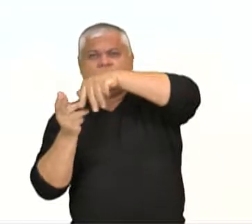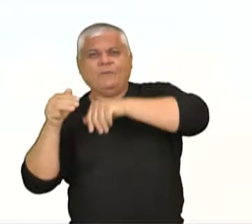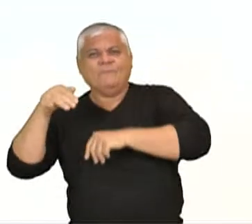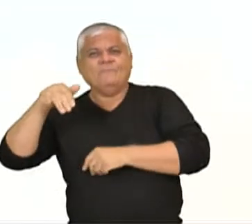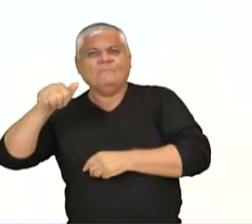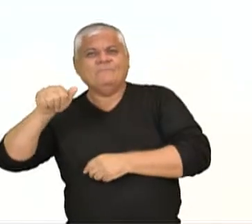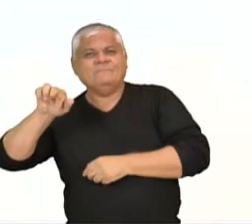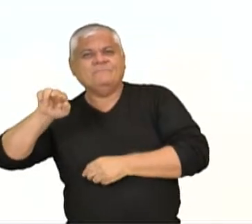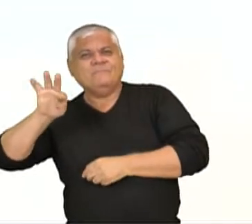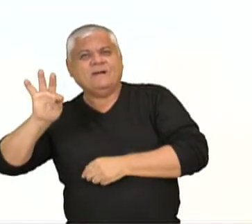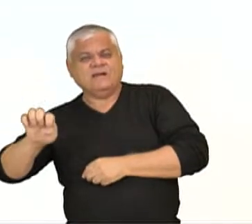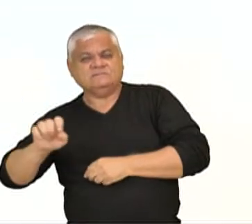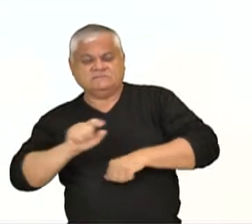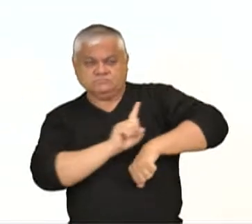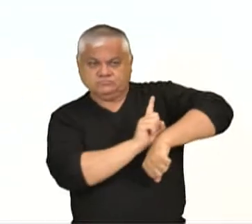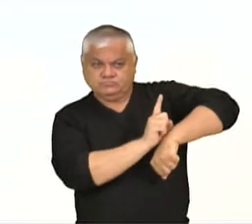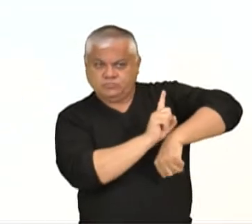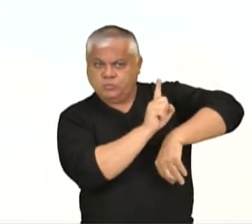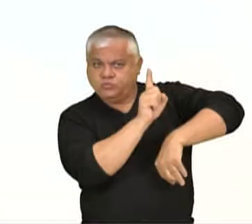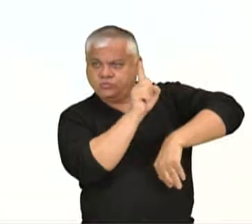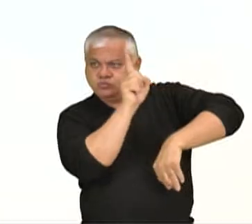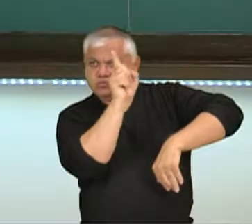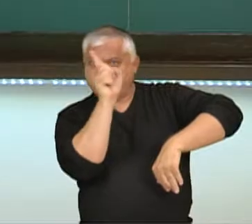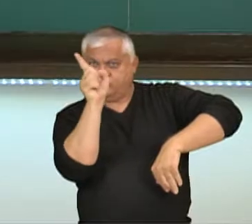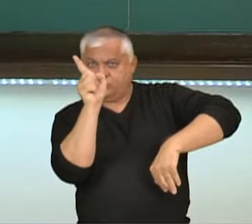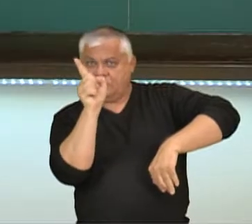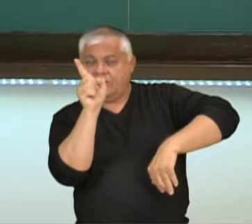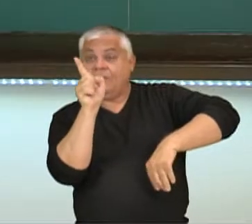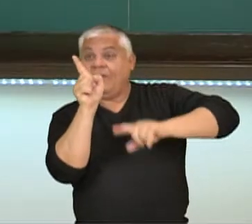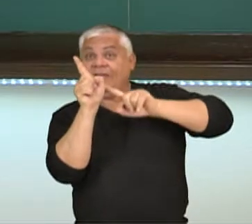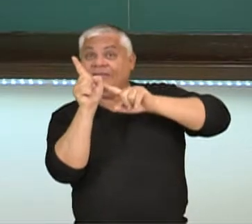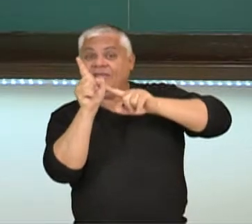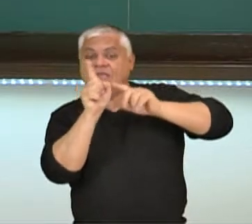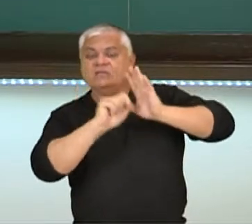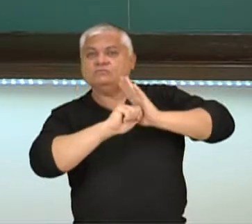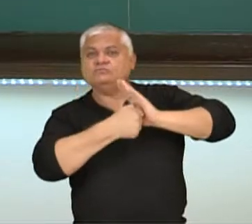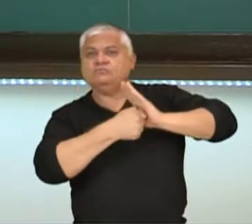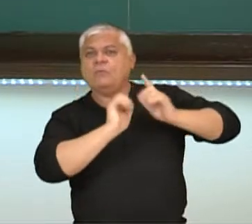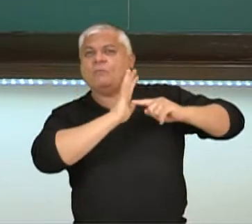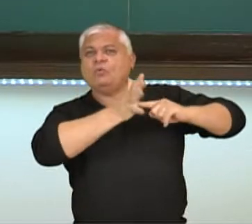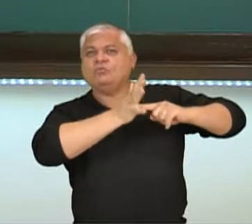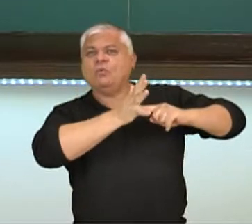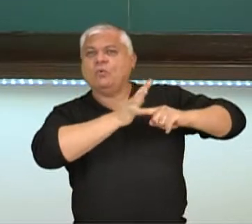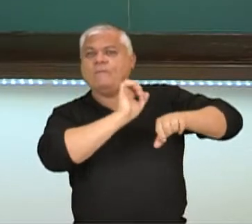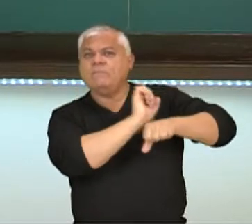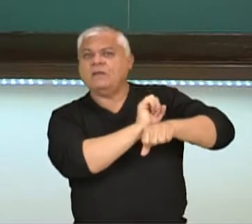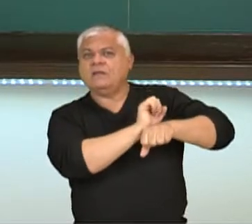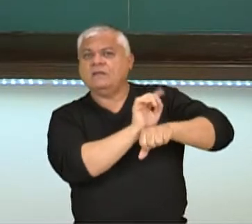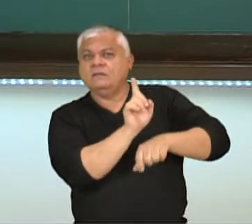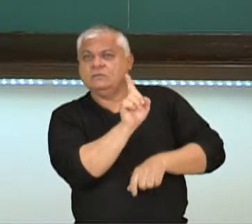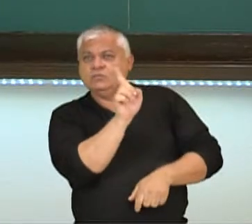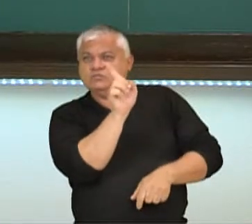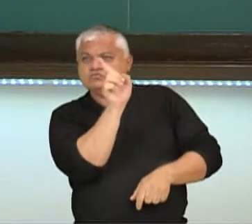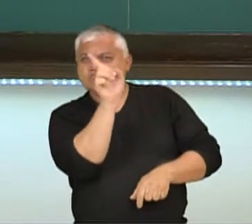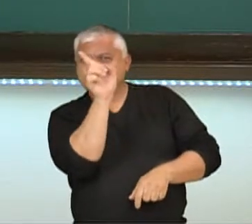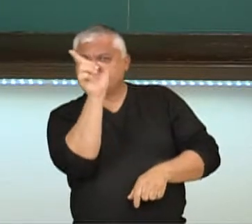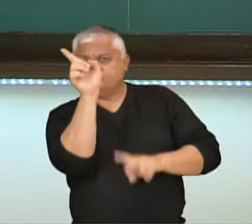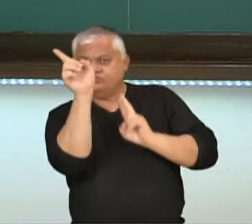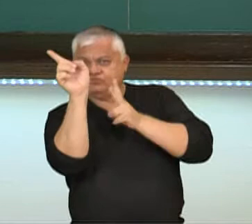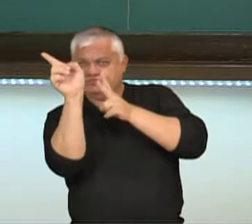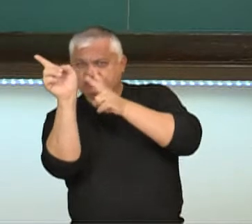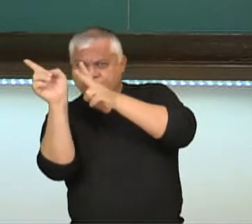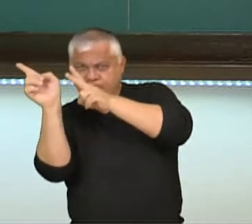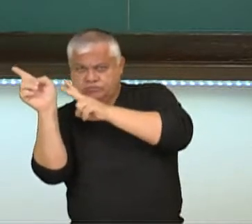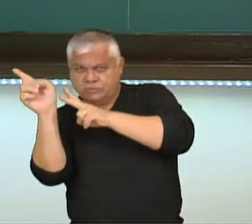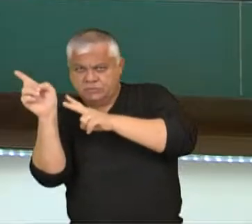determinada condição, eles desligam o motor e essa nave vai se deslocar. Existe uma relação entre esses dois